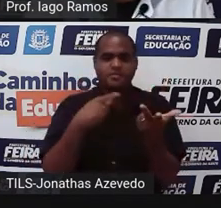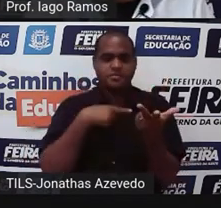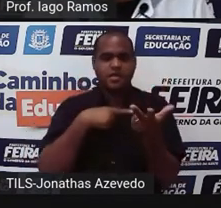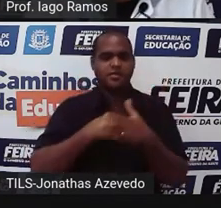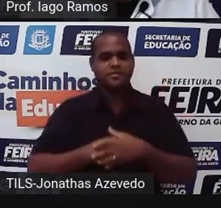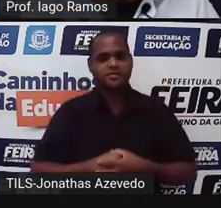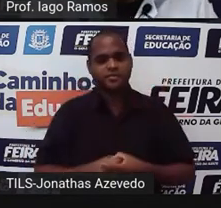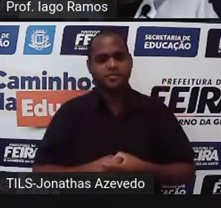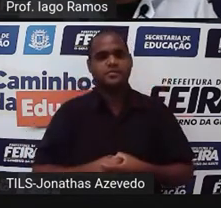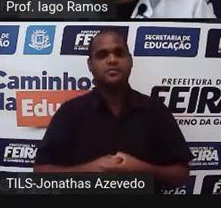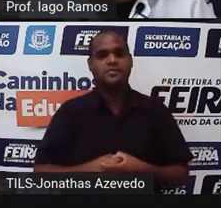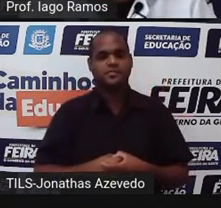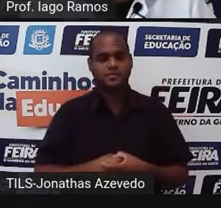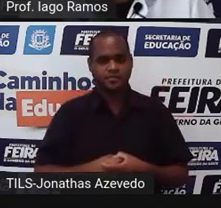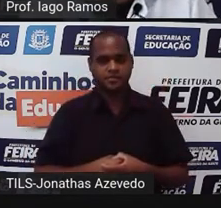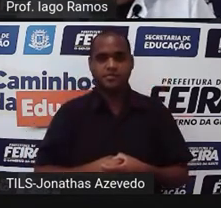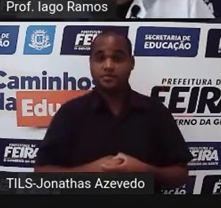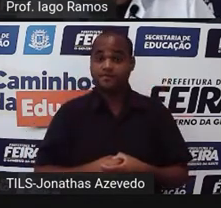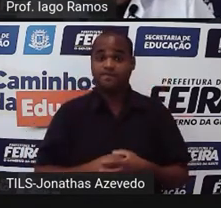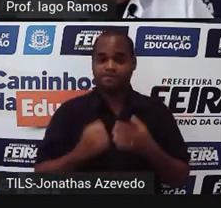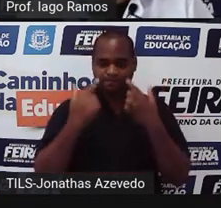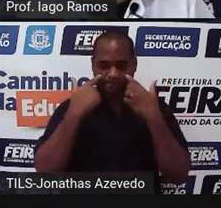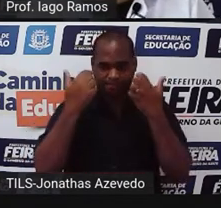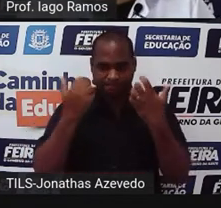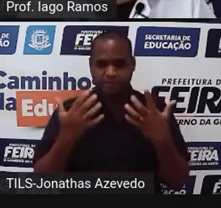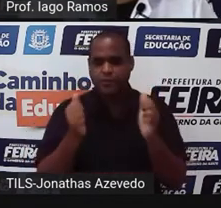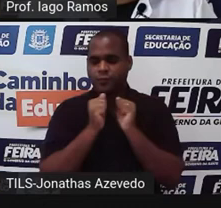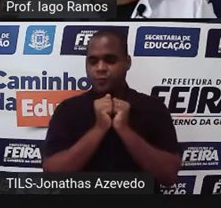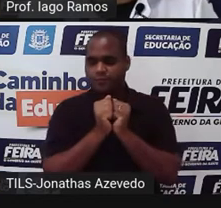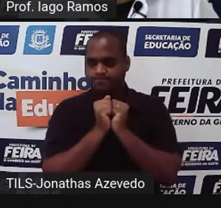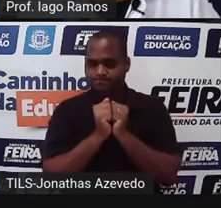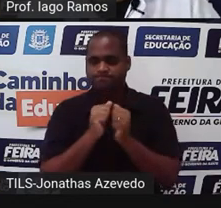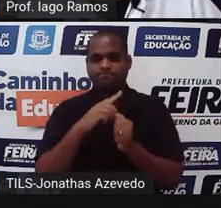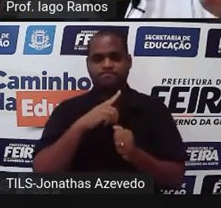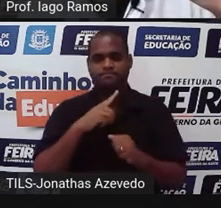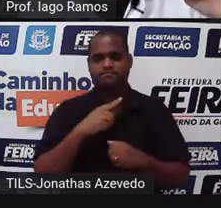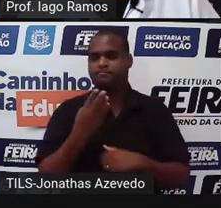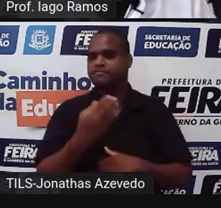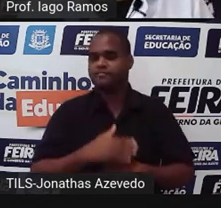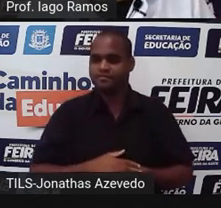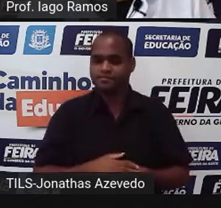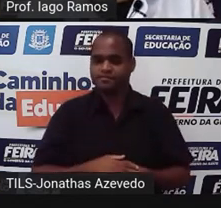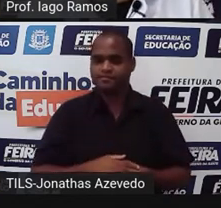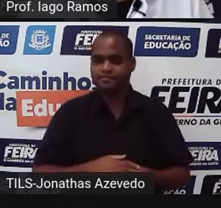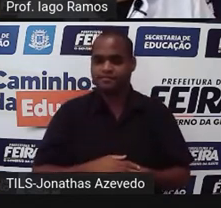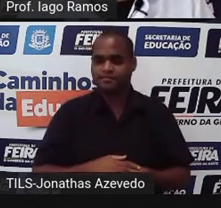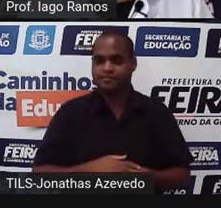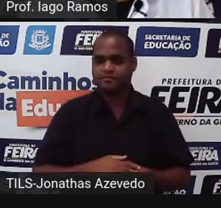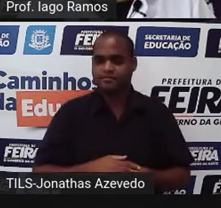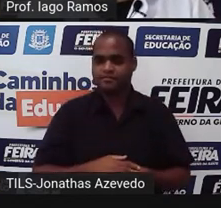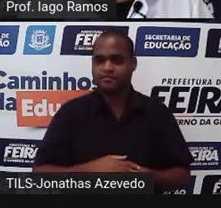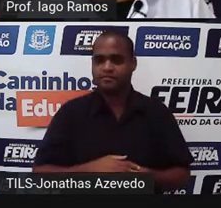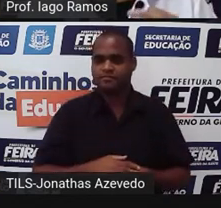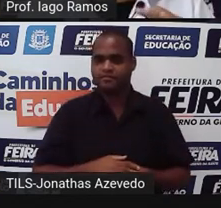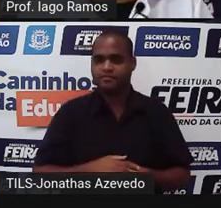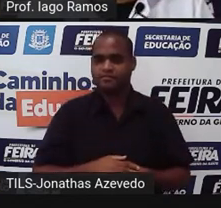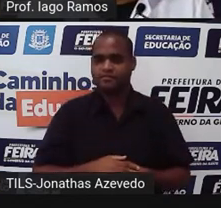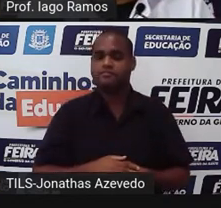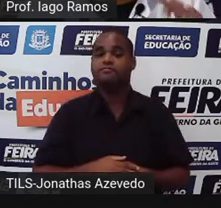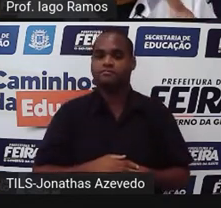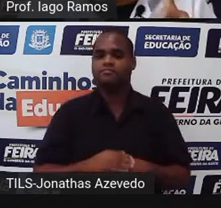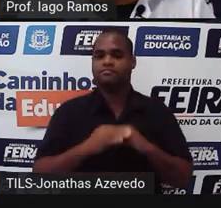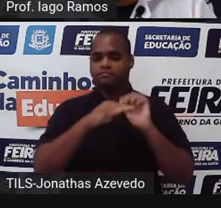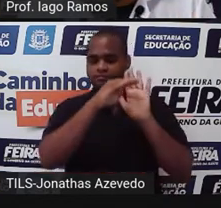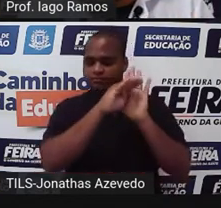ok? Então vamos lá, vem comigo, vamos juntos, tá? Com essa lista aí, a gente já pode